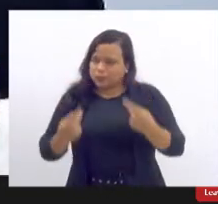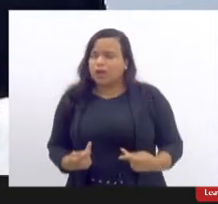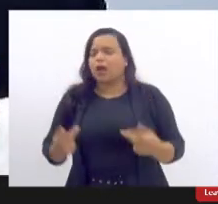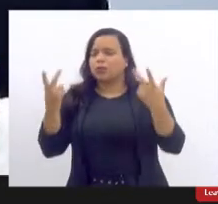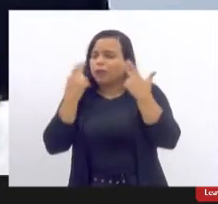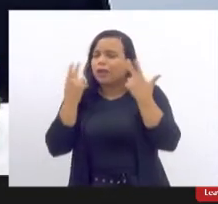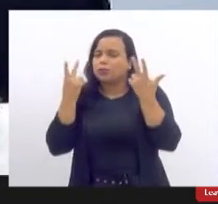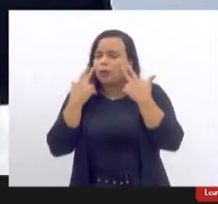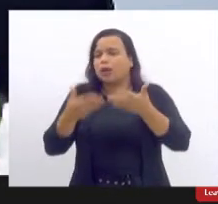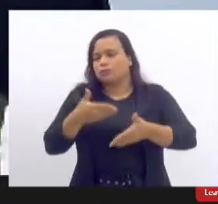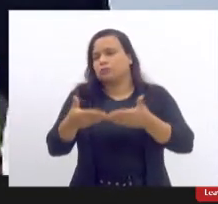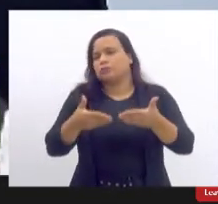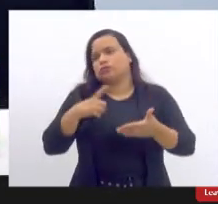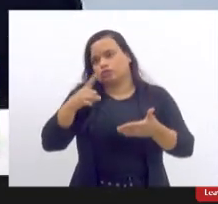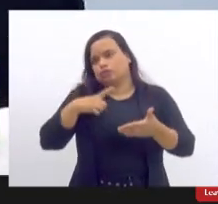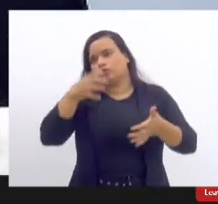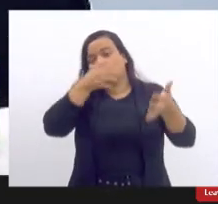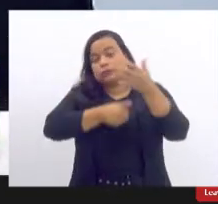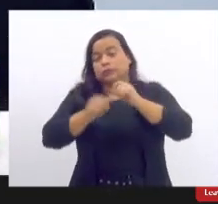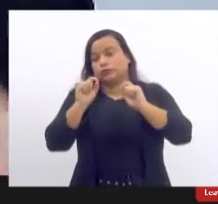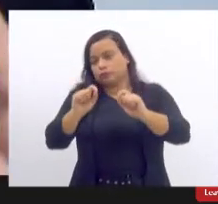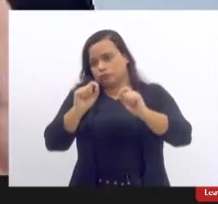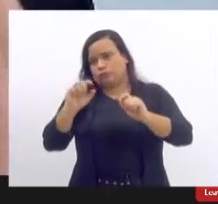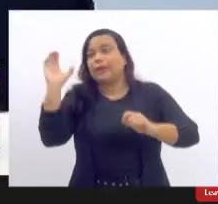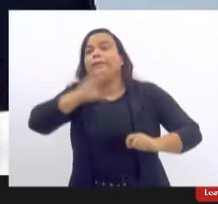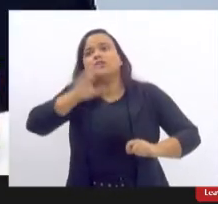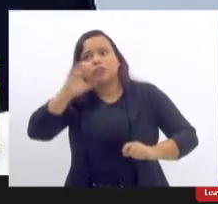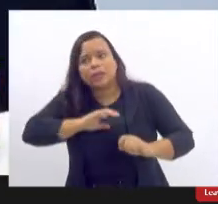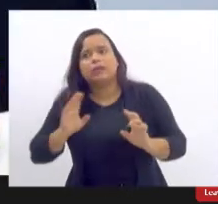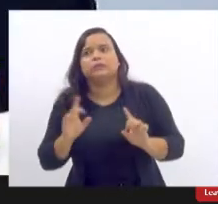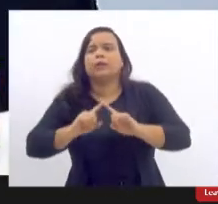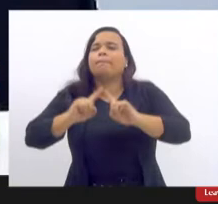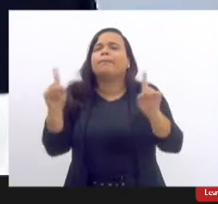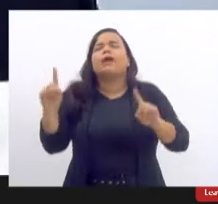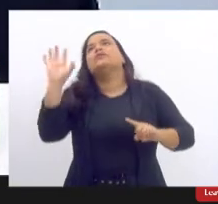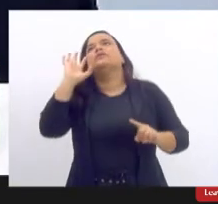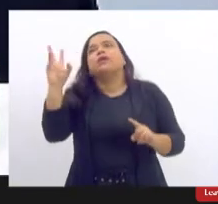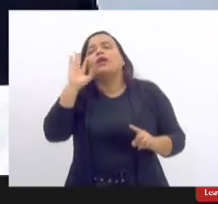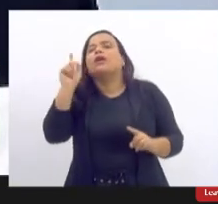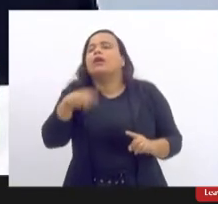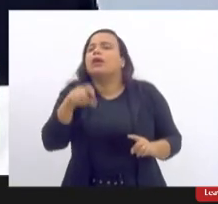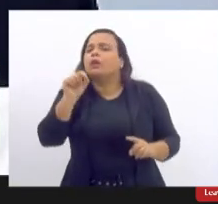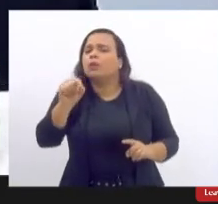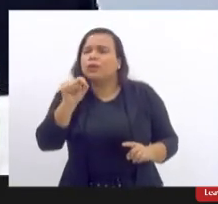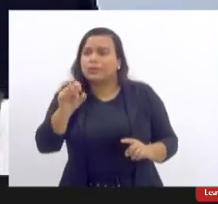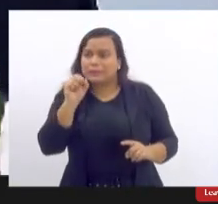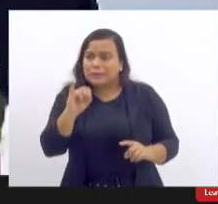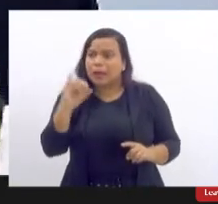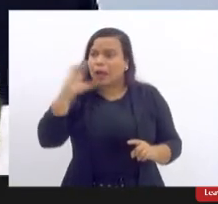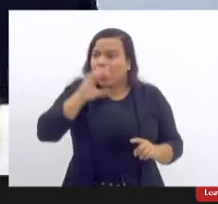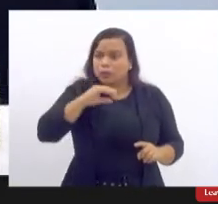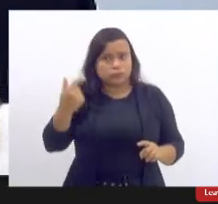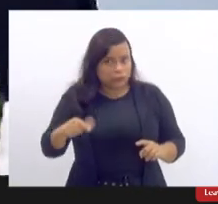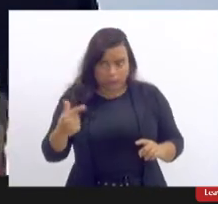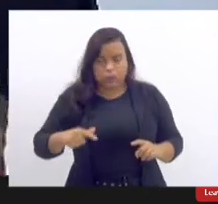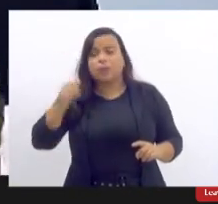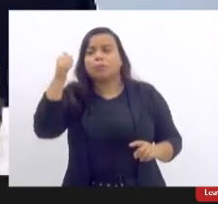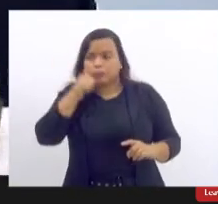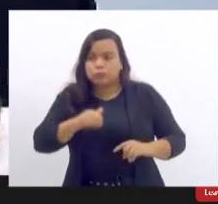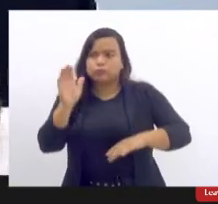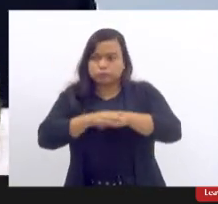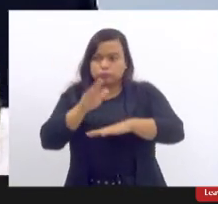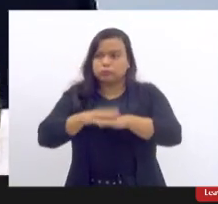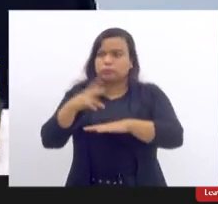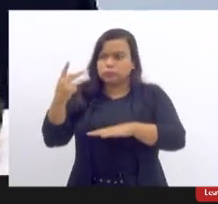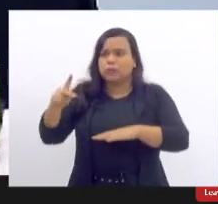óbvio óbvio mas a filosofia é que não havendo questões emergenciais a mulher tinha